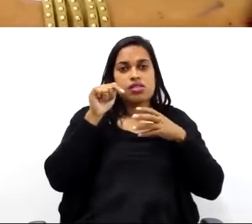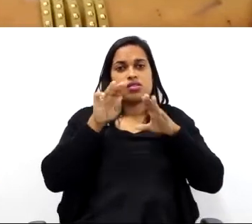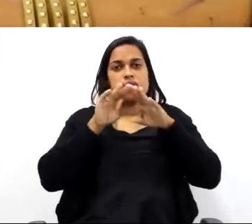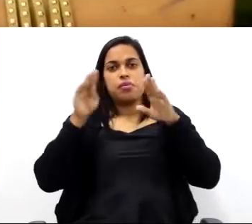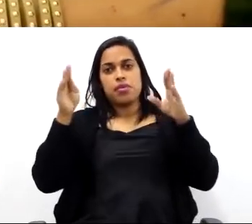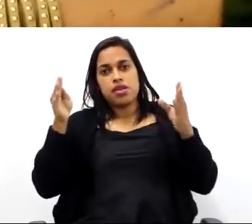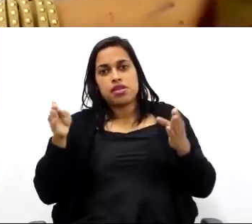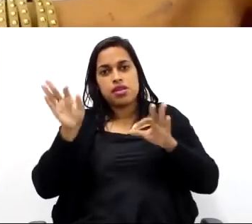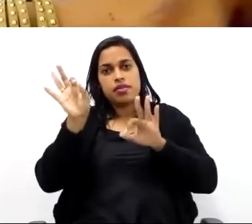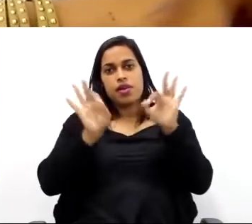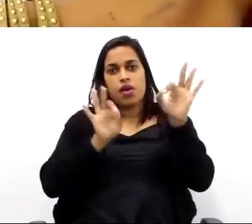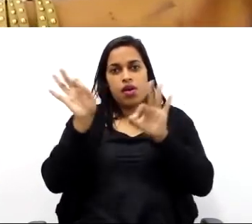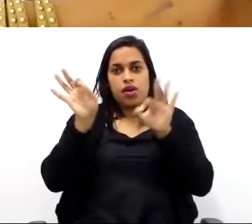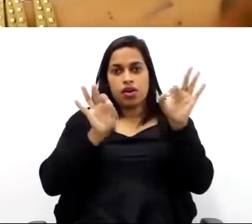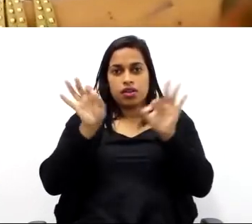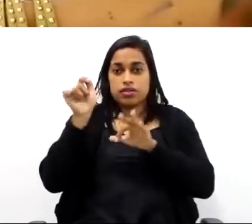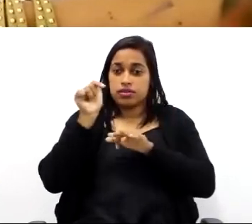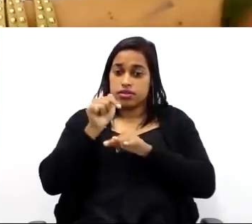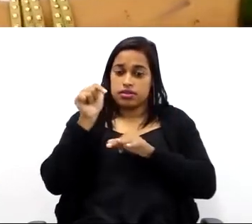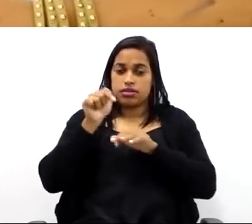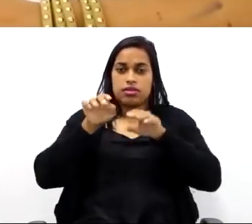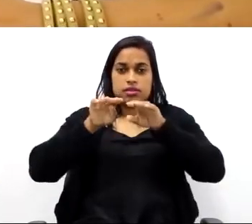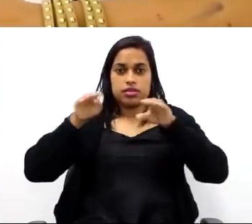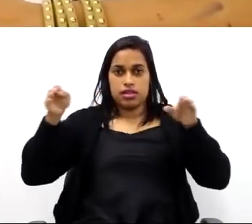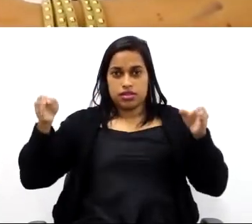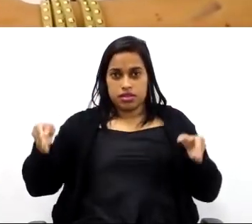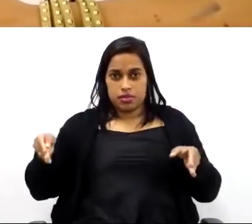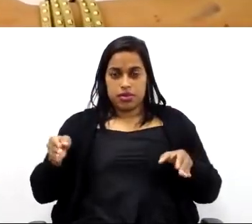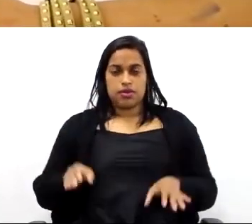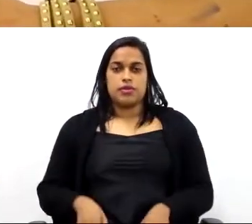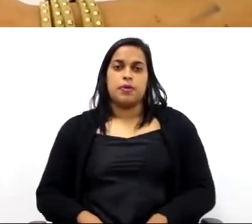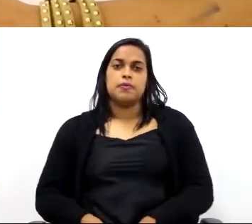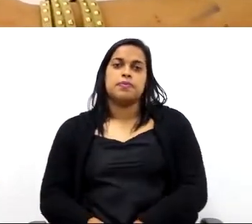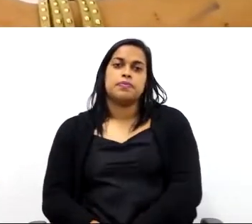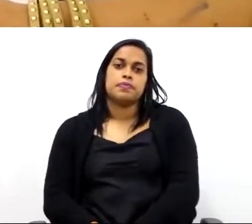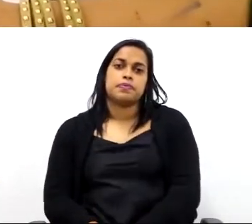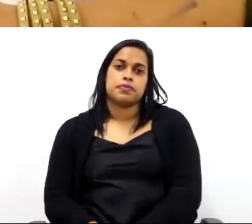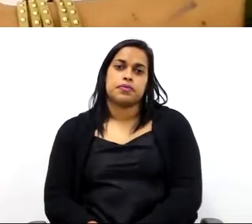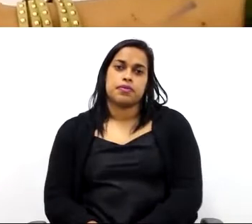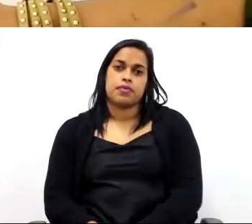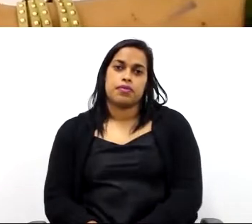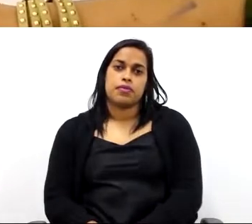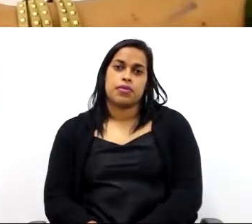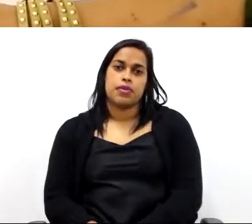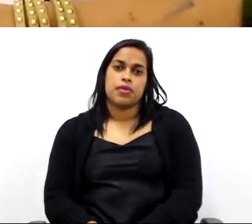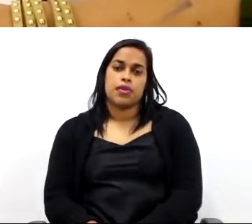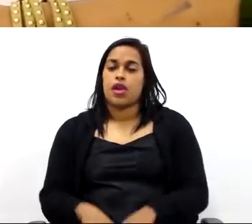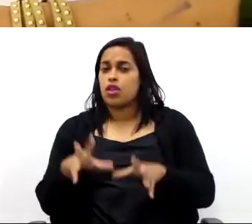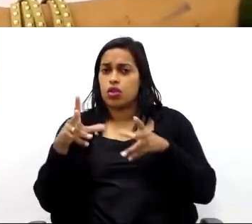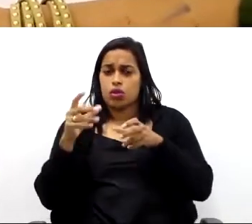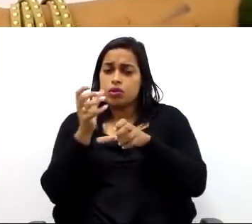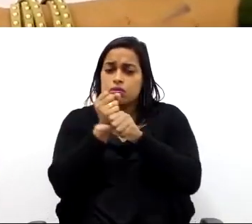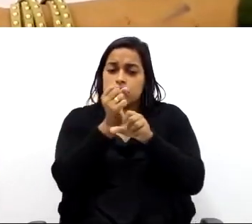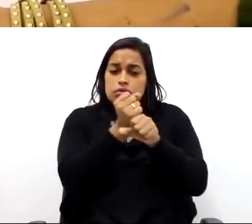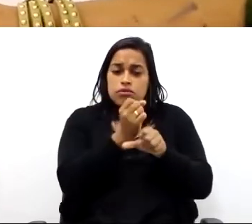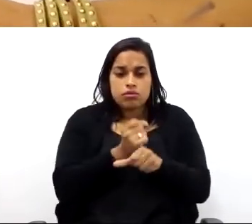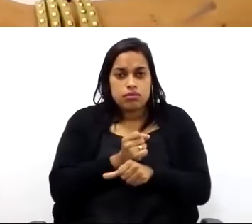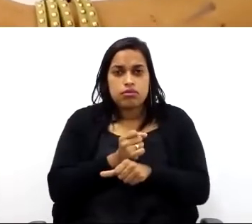essa mesa, quem vai construir essa mesa, nas suas medidas.